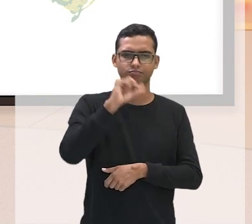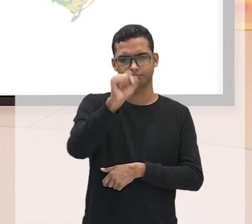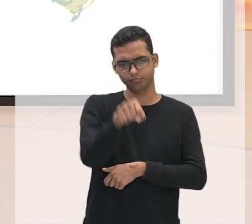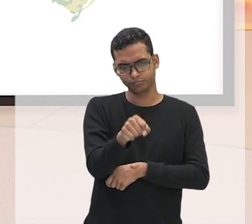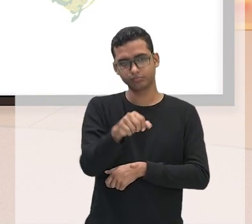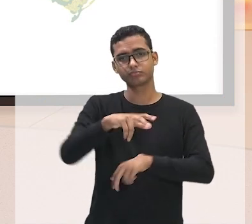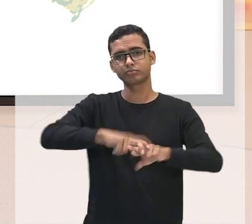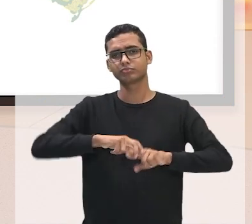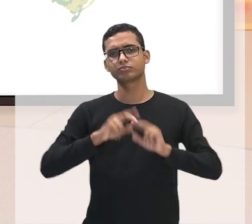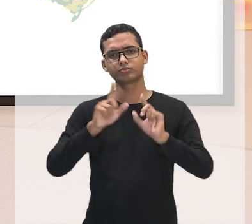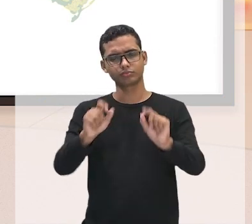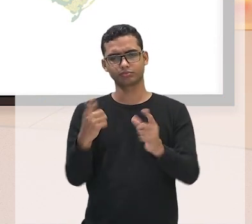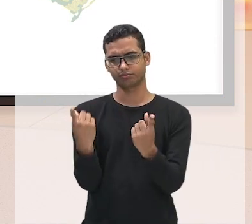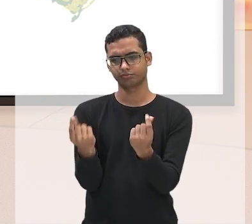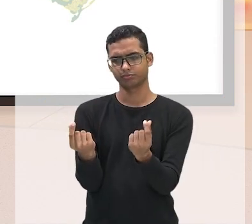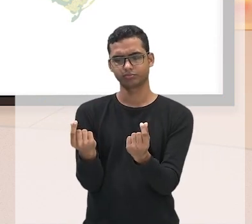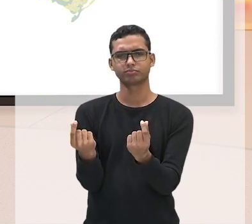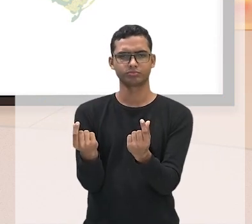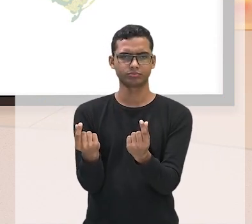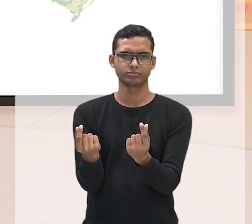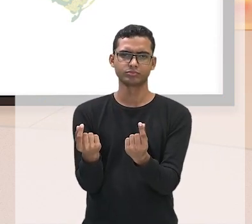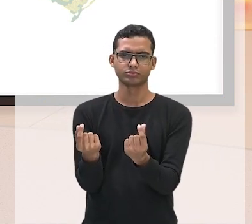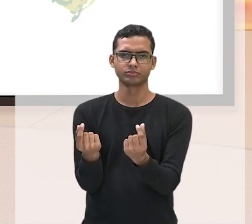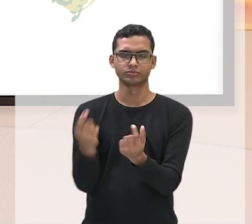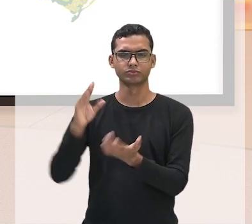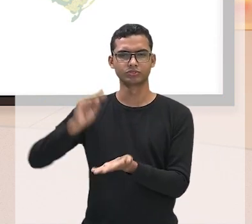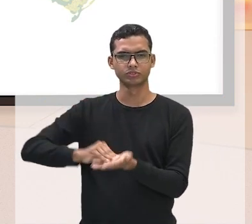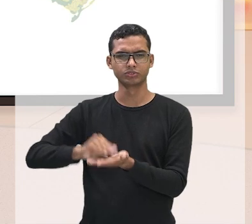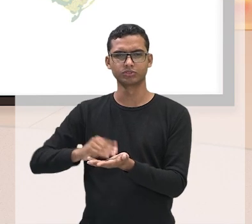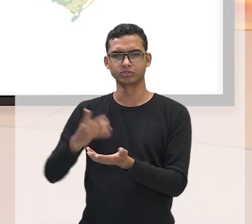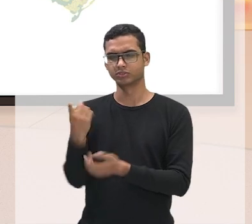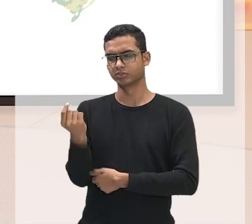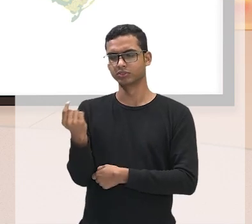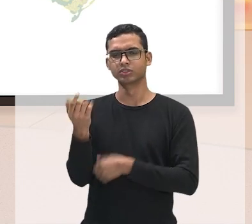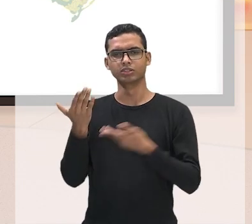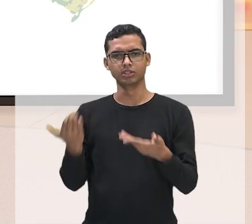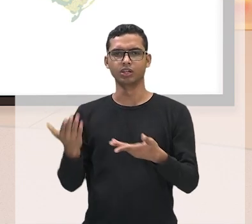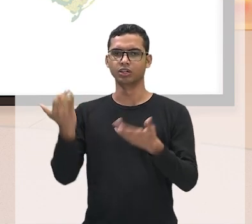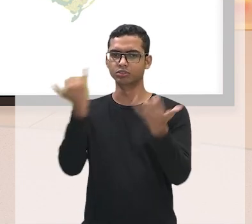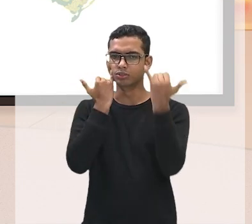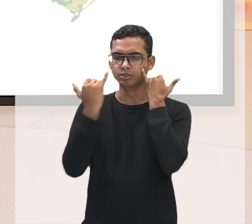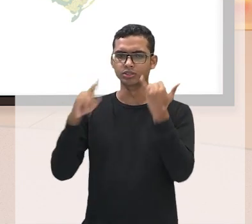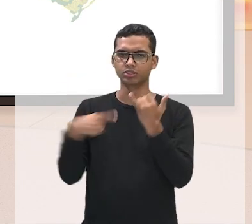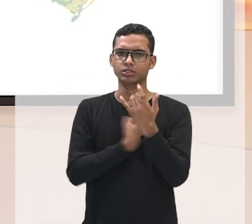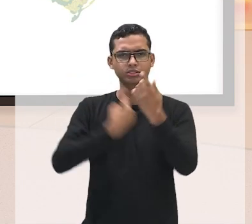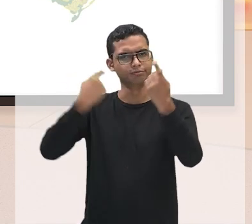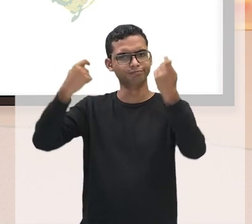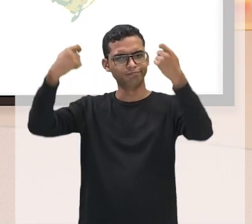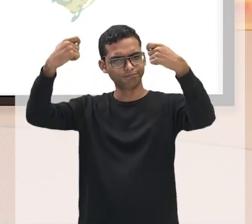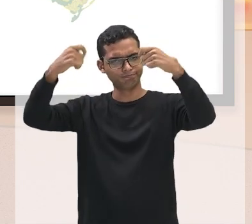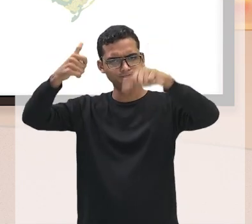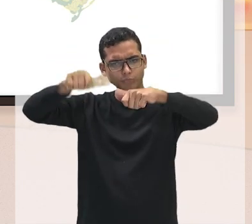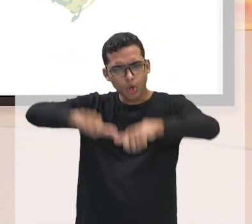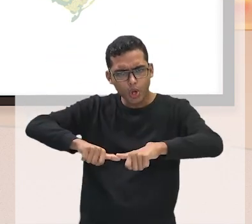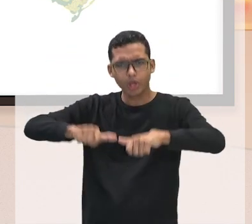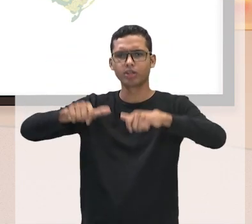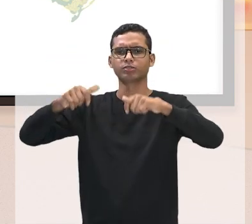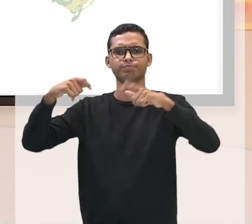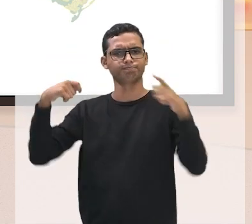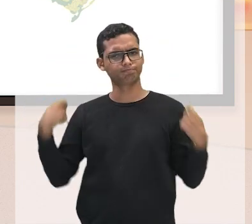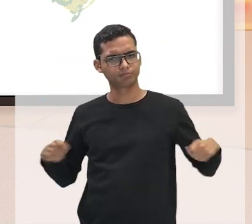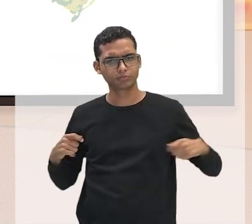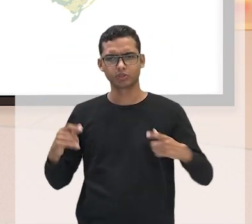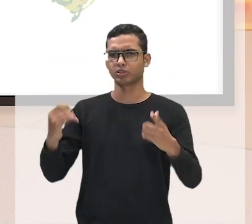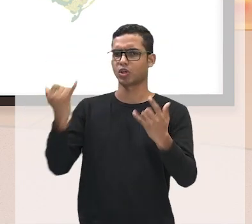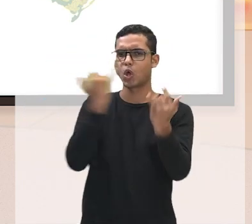concentração de renda. Infelizmente, é isso que acontece. Mais um dado para a gente avaliar. Informações de mapas, de informações